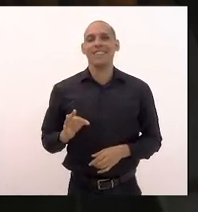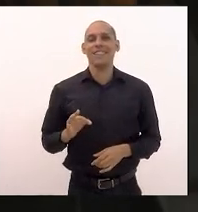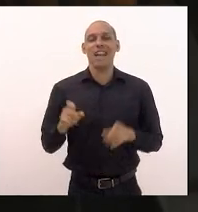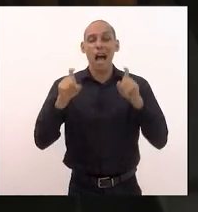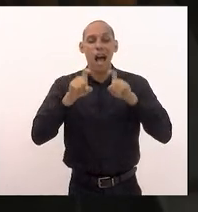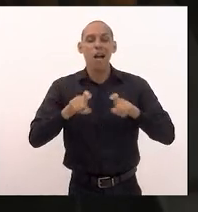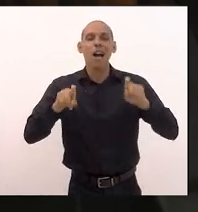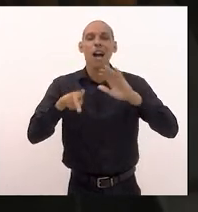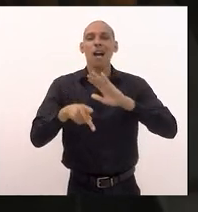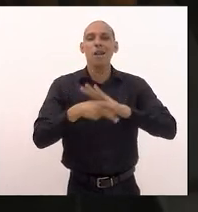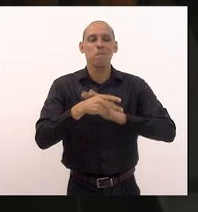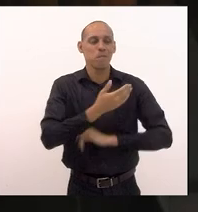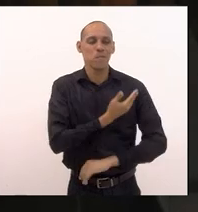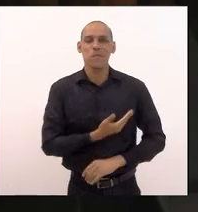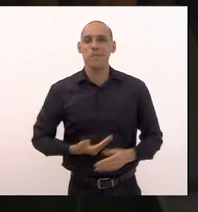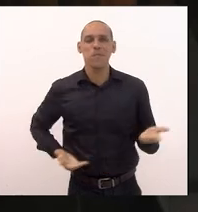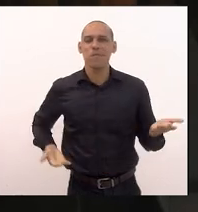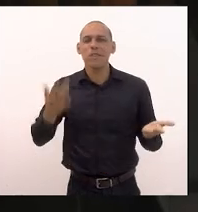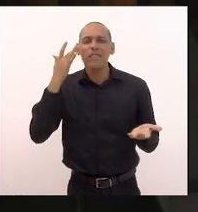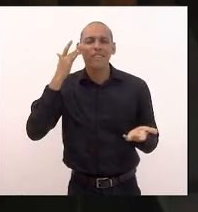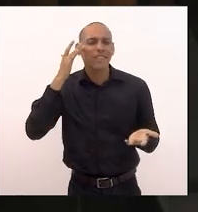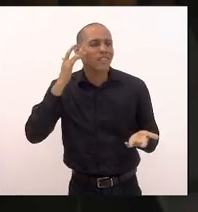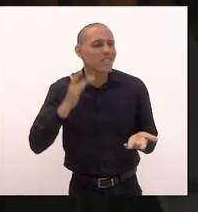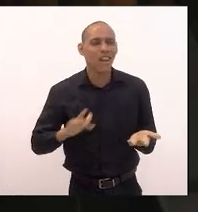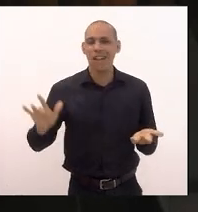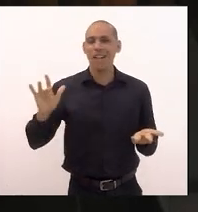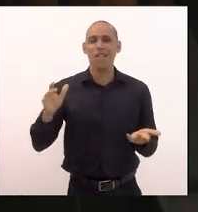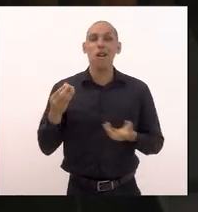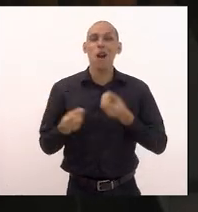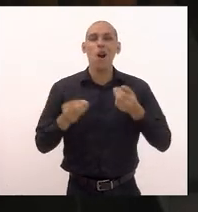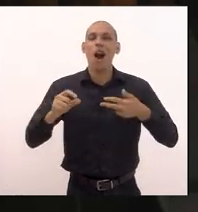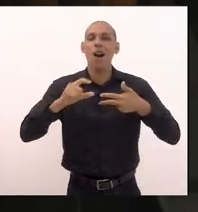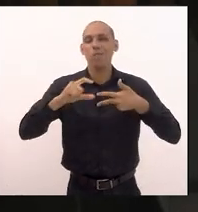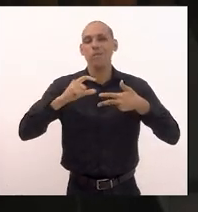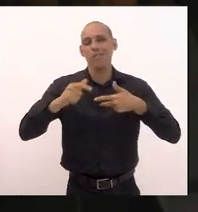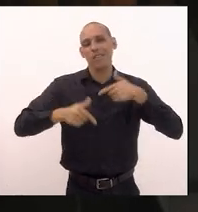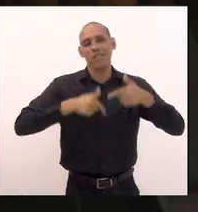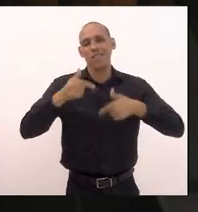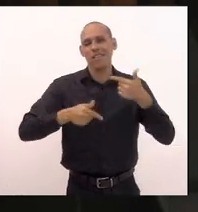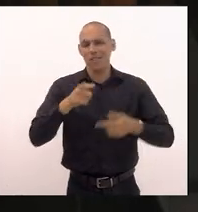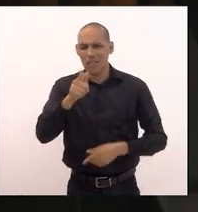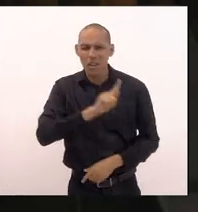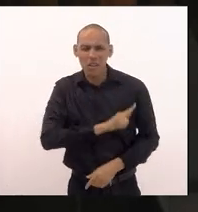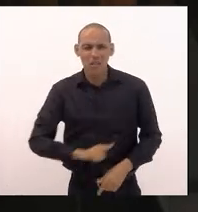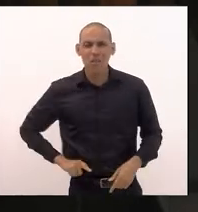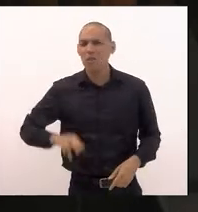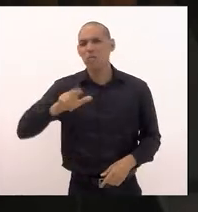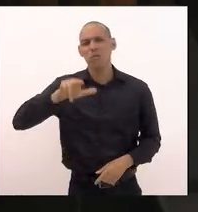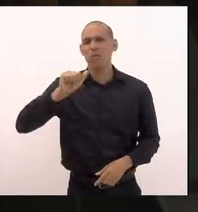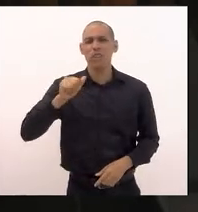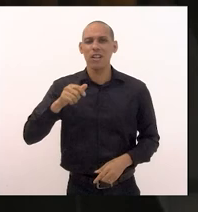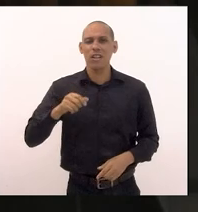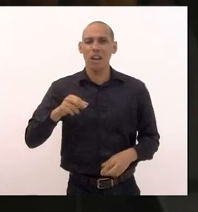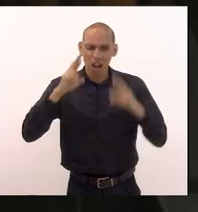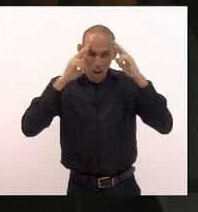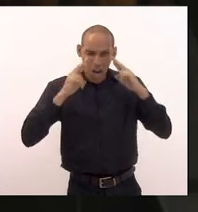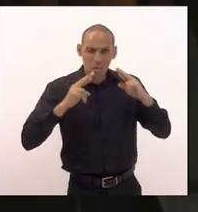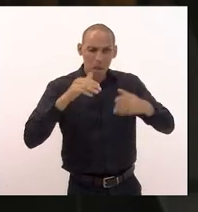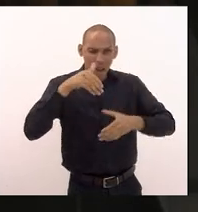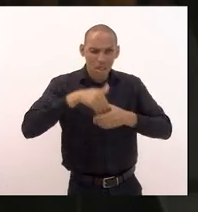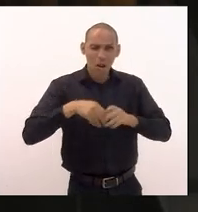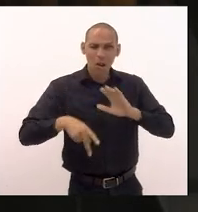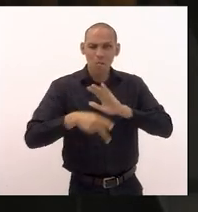porque não entende como funciona o executivo vossa excelência nunca será governador nunca terá o respeito e o voto do cidadão